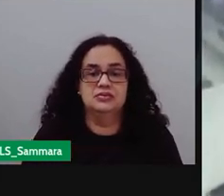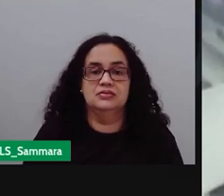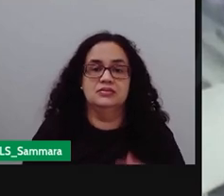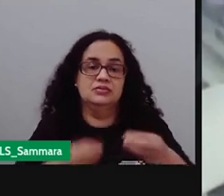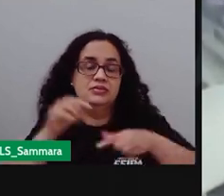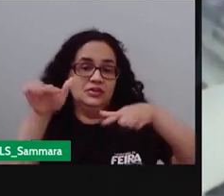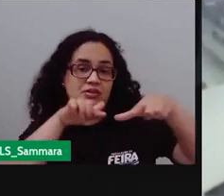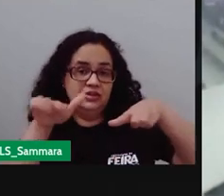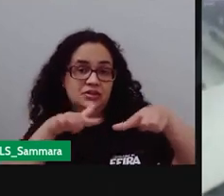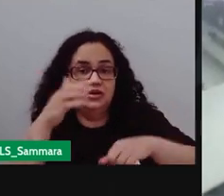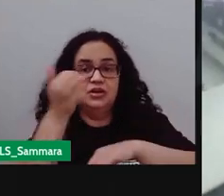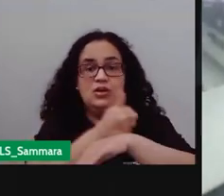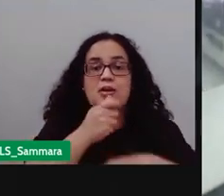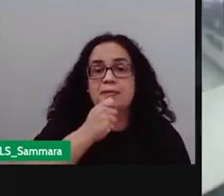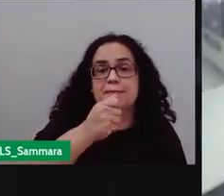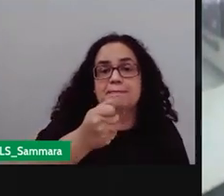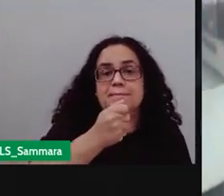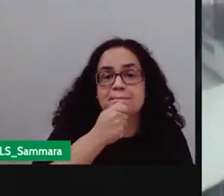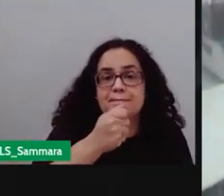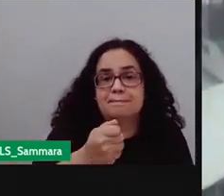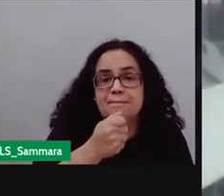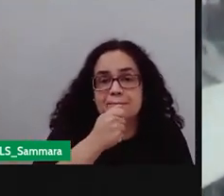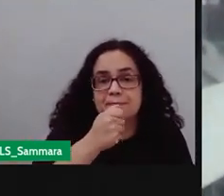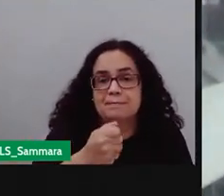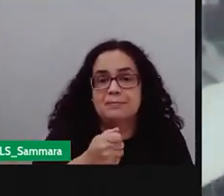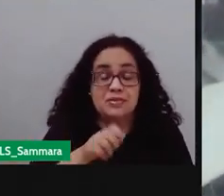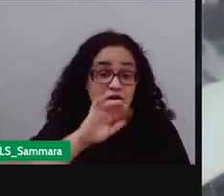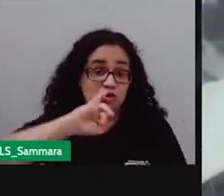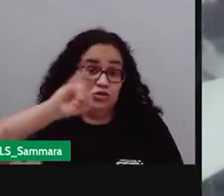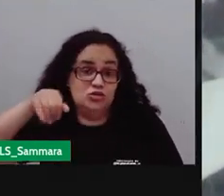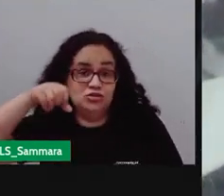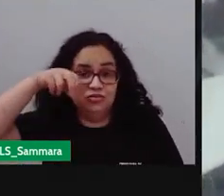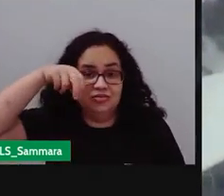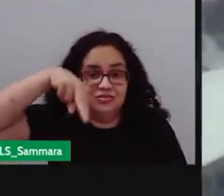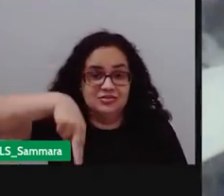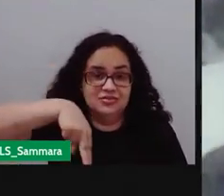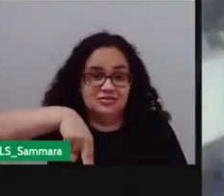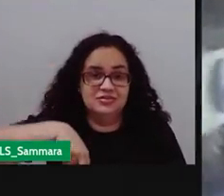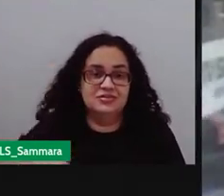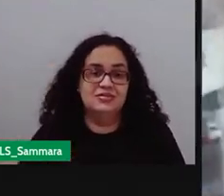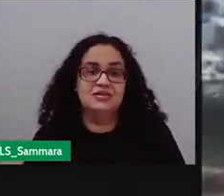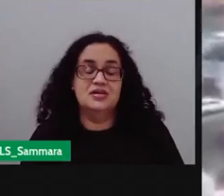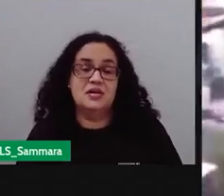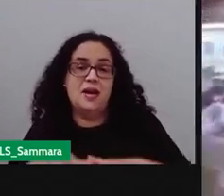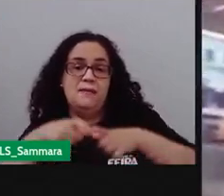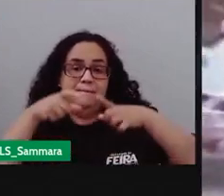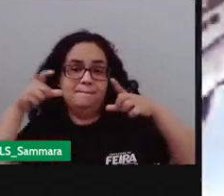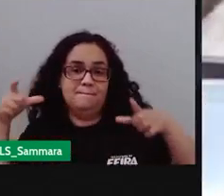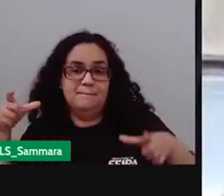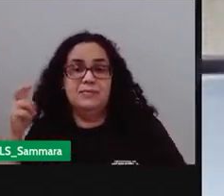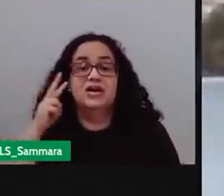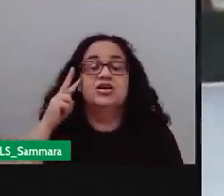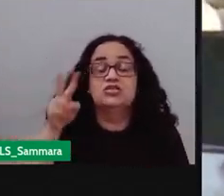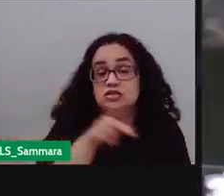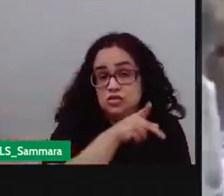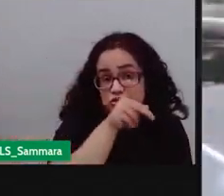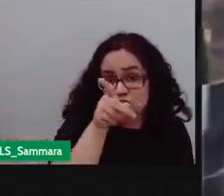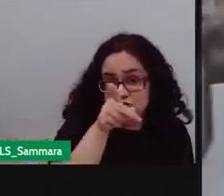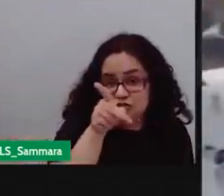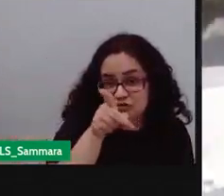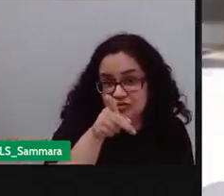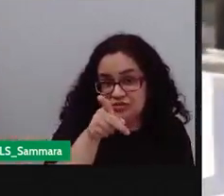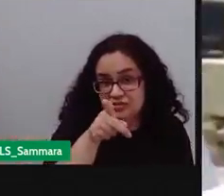se essa matéria que a gente for fazer é para um jornal do dia aí que a correria é maior ainda porque você tem que chegar aqui na redação